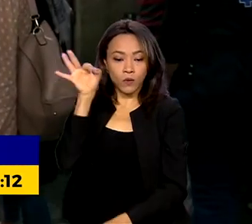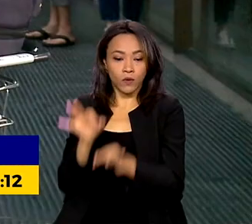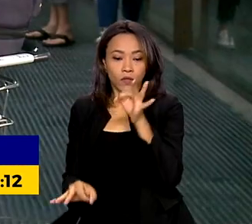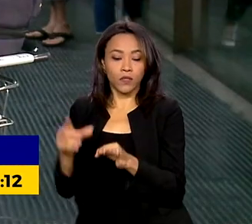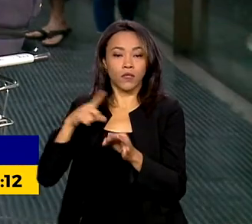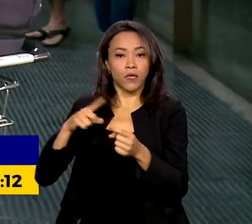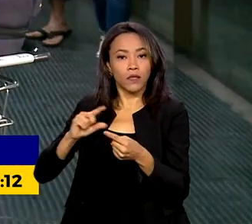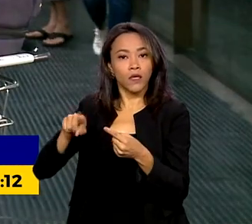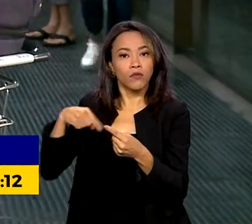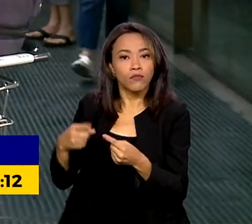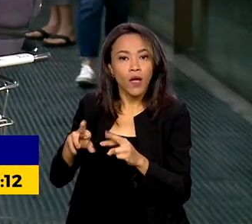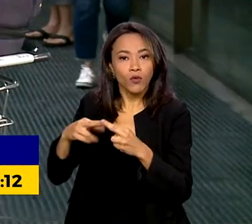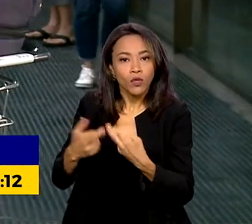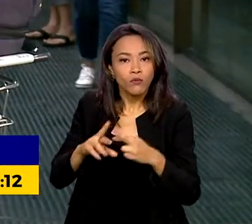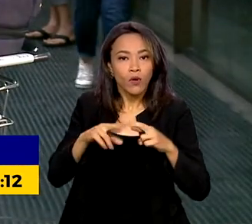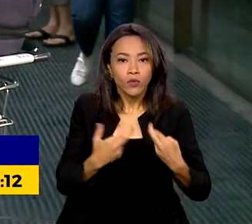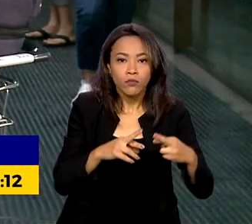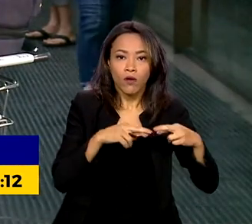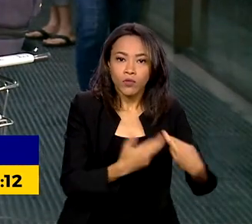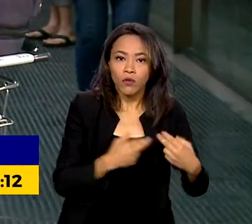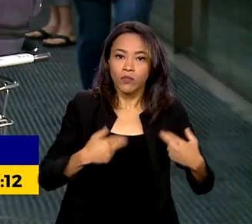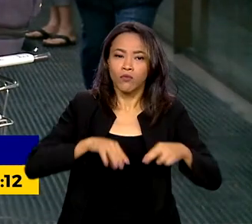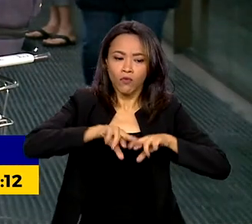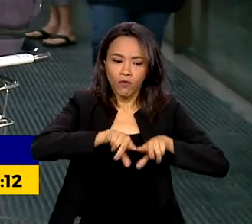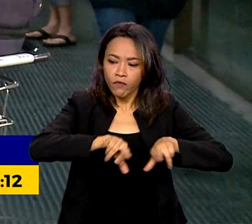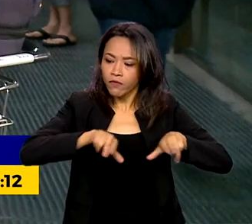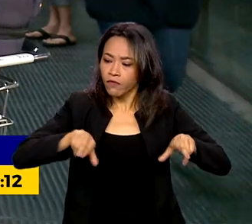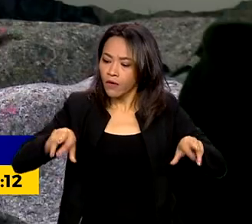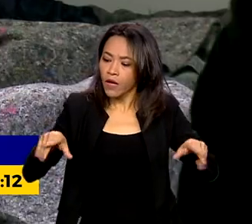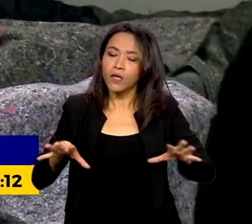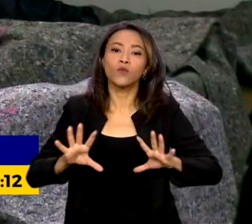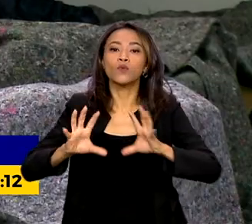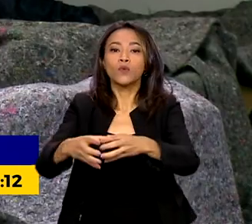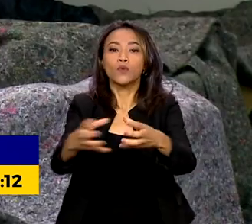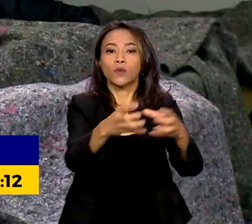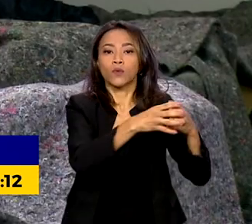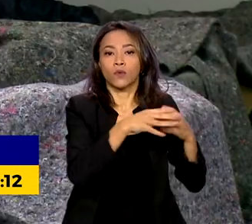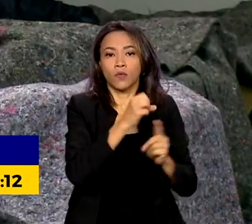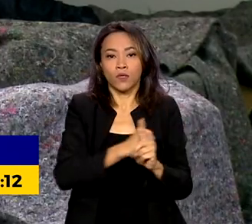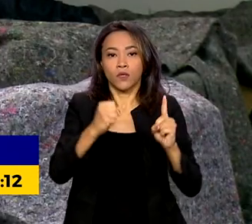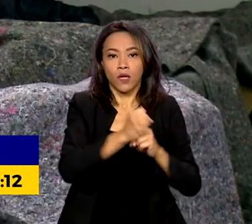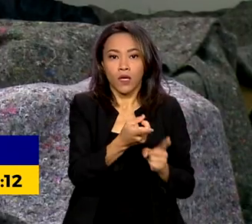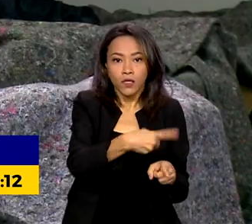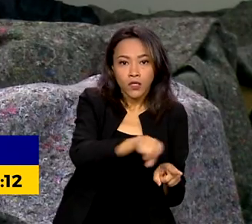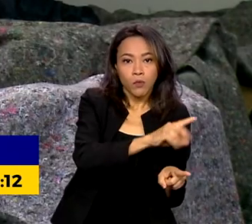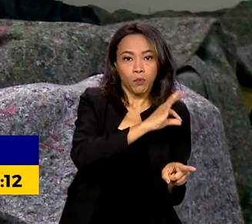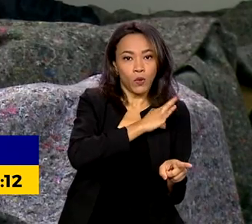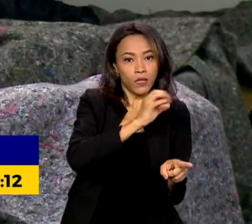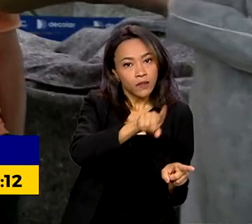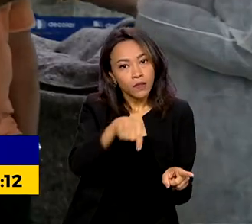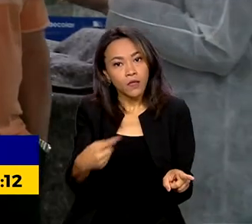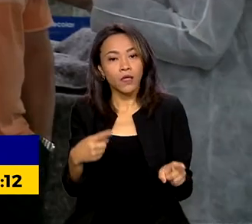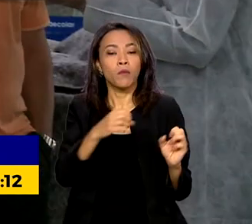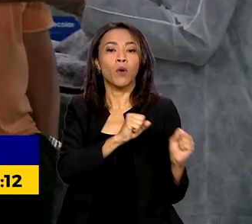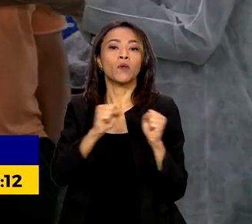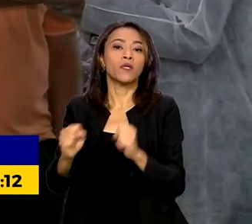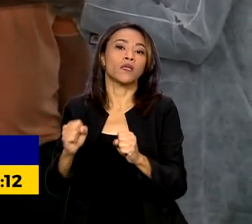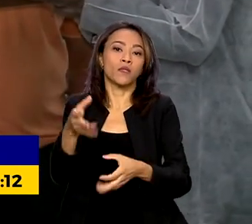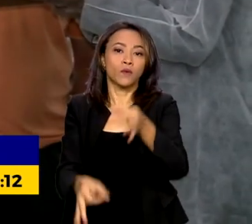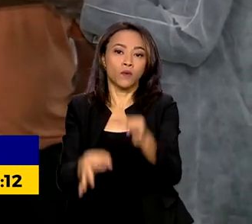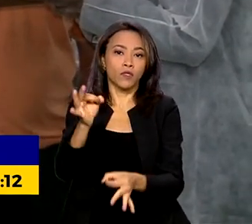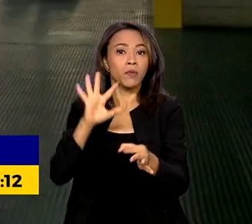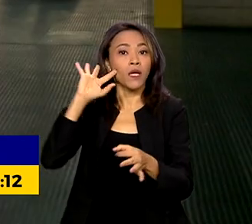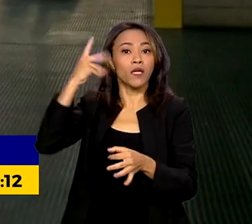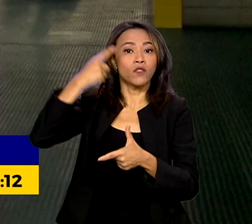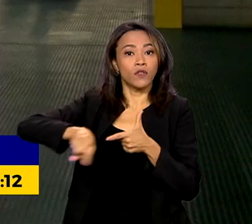reuniões interministeriais com diversos órgãos da sociedade civil, das polícias e do poder judiciário para solucionar o